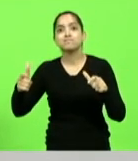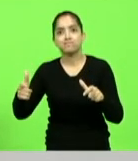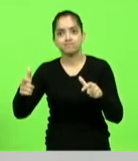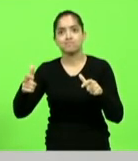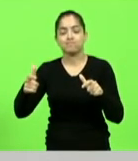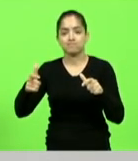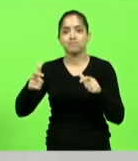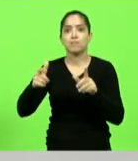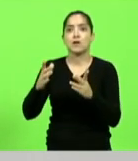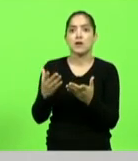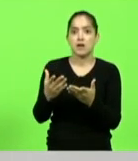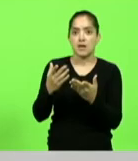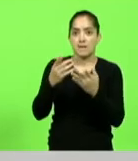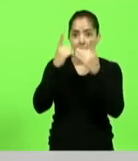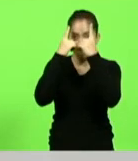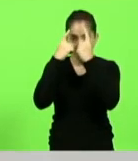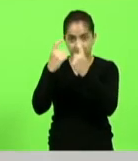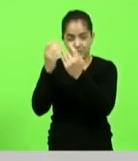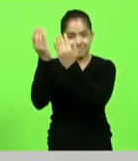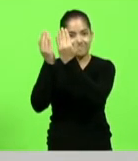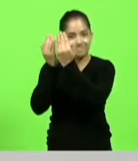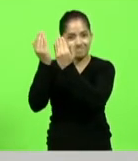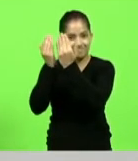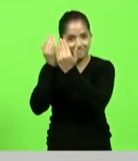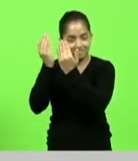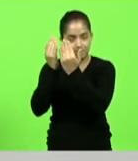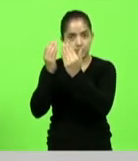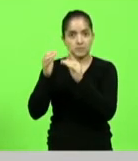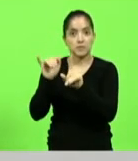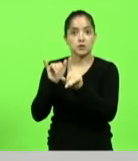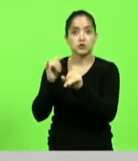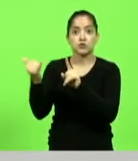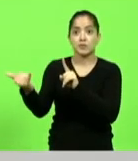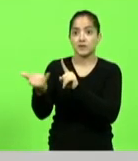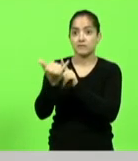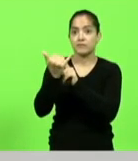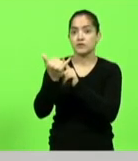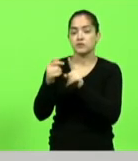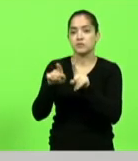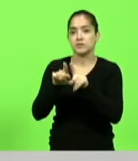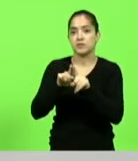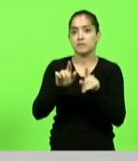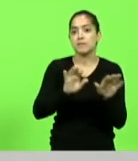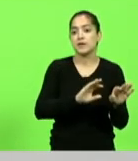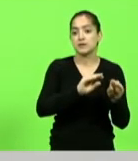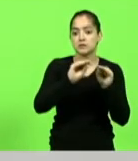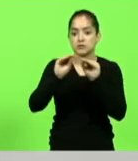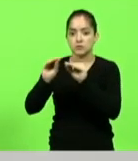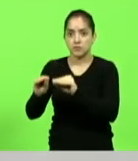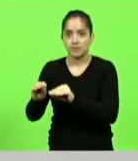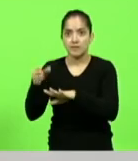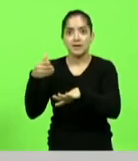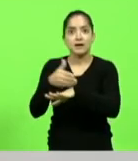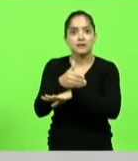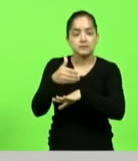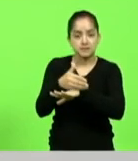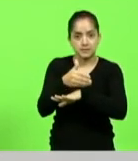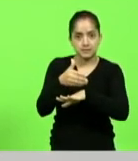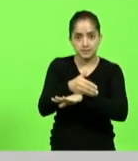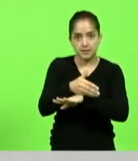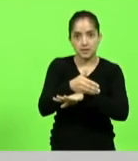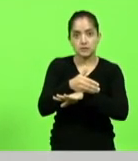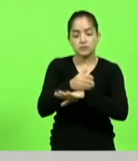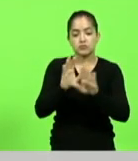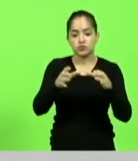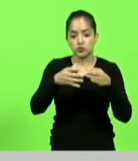física e psicológica sobre a vítima e das dificuldades de deslocamento e acesso a instituições e redes de